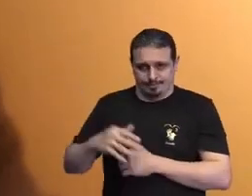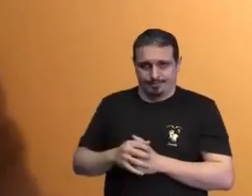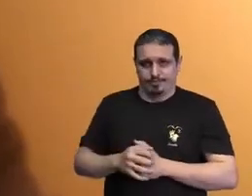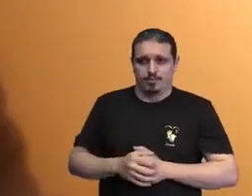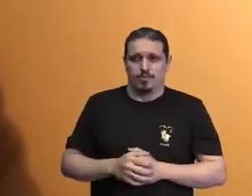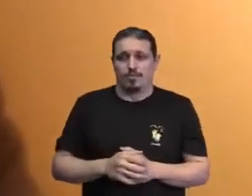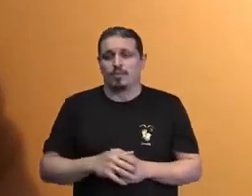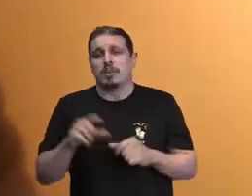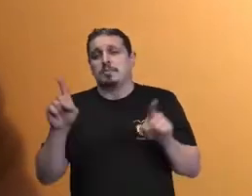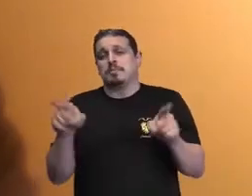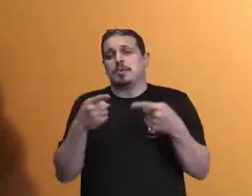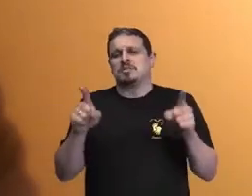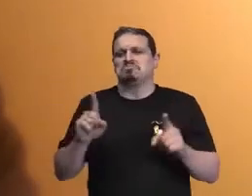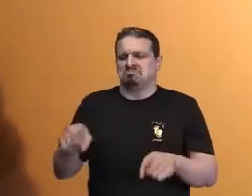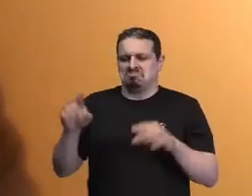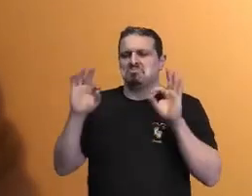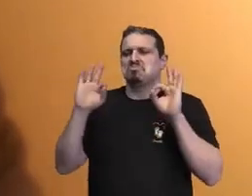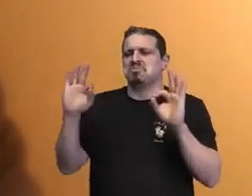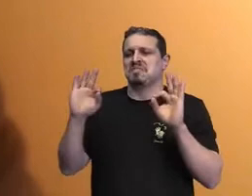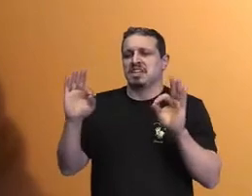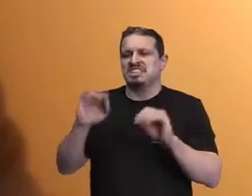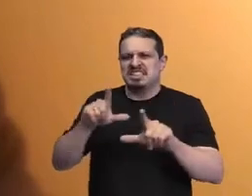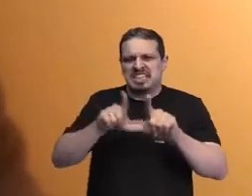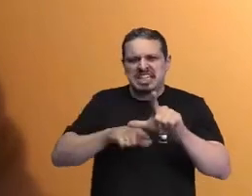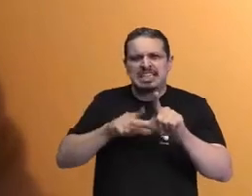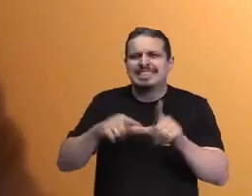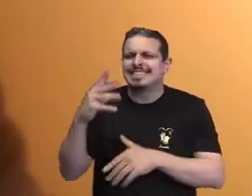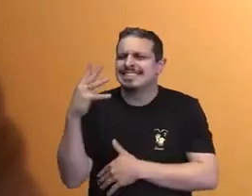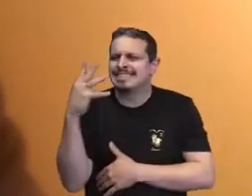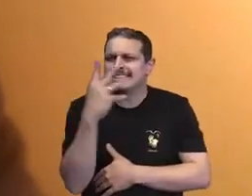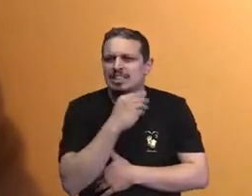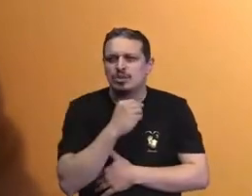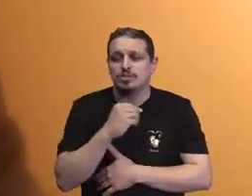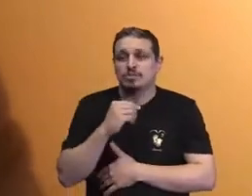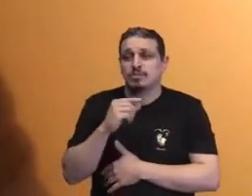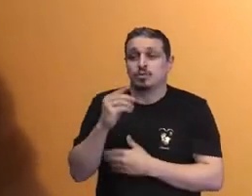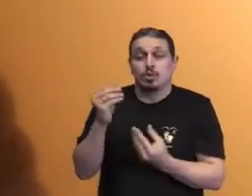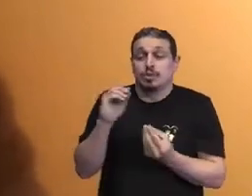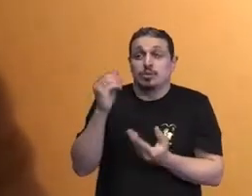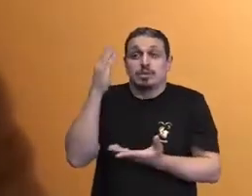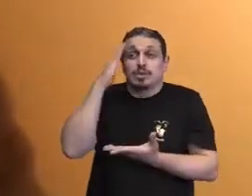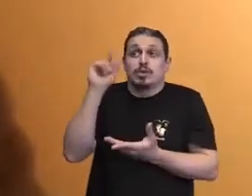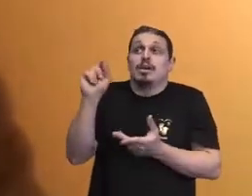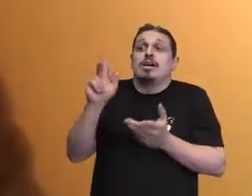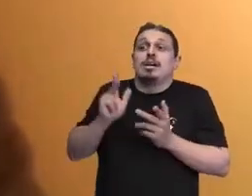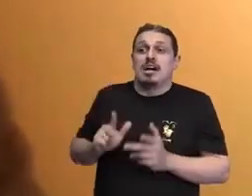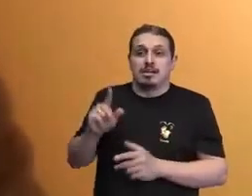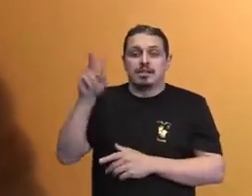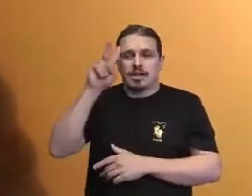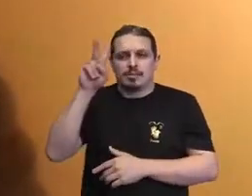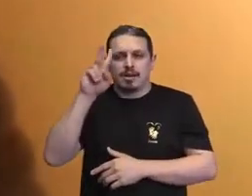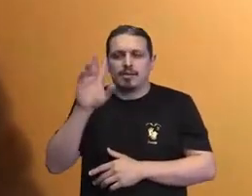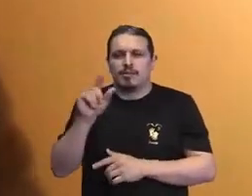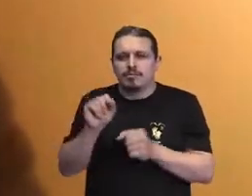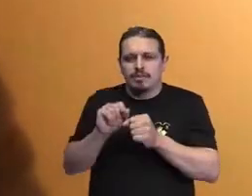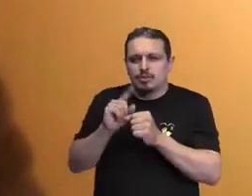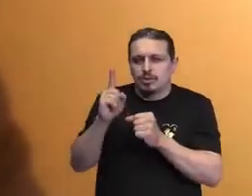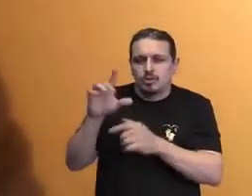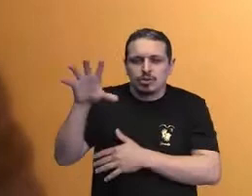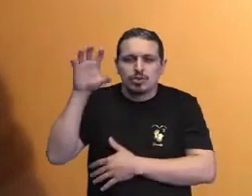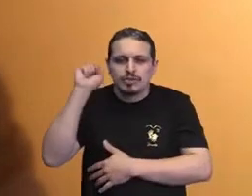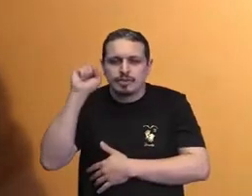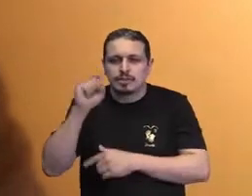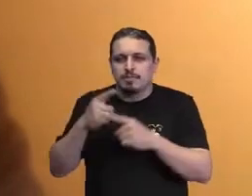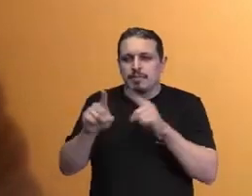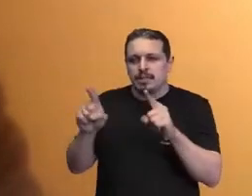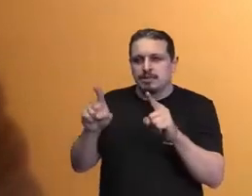Bela, que todas as pessoas aqui se lembram, muita gente já ouviu, e quem não pôde ouvi-la com os ouvidos, e já viu